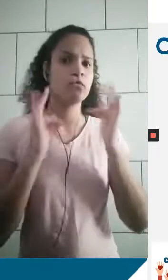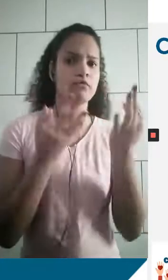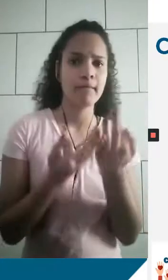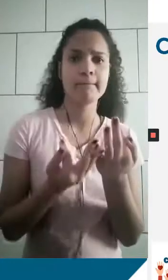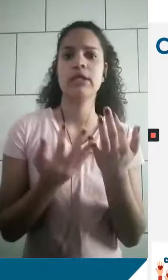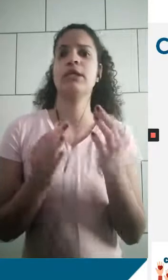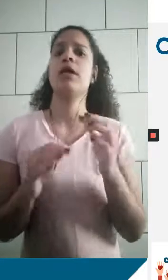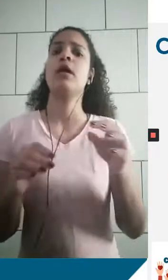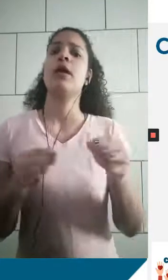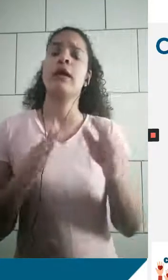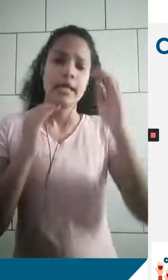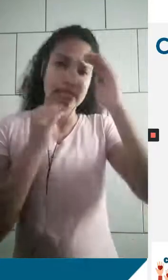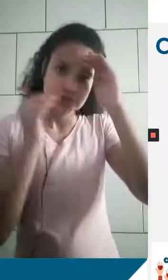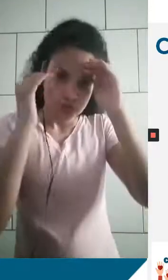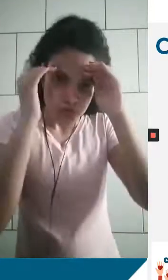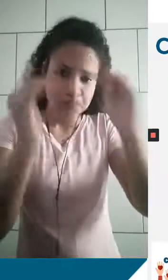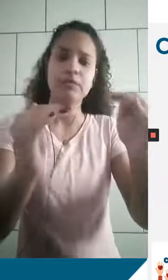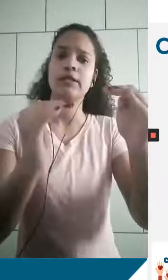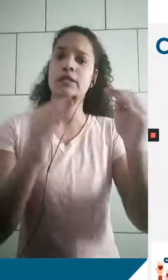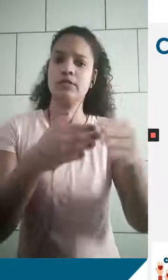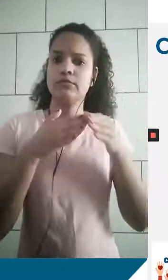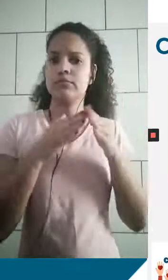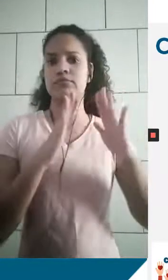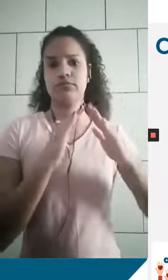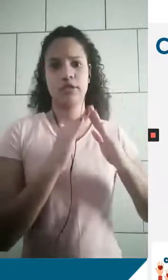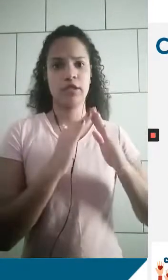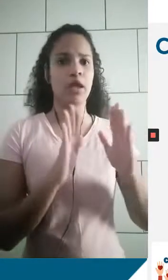dentro do possível respeito e isolamento social, fiquem em casa,